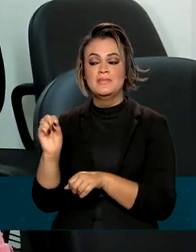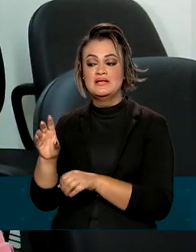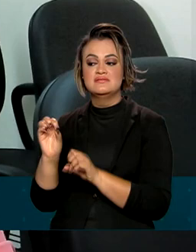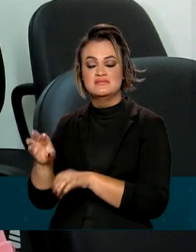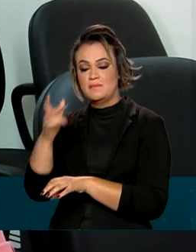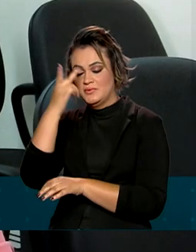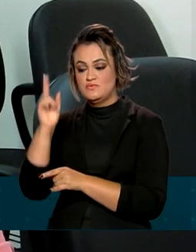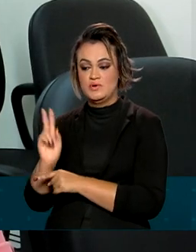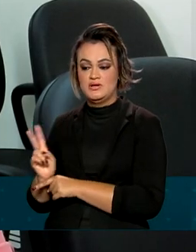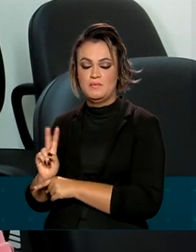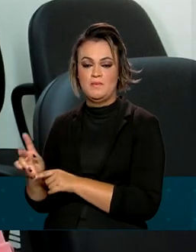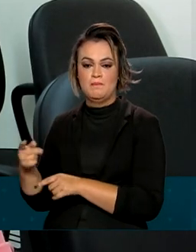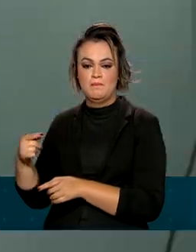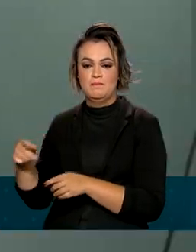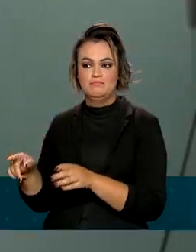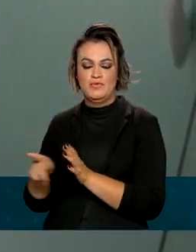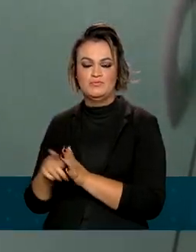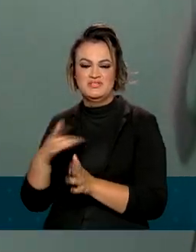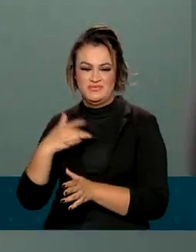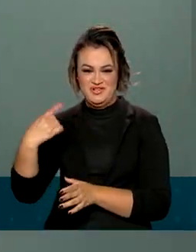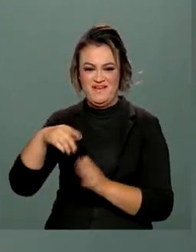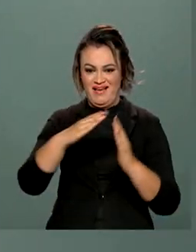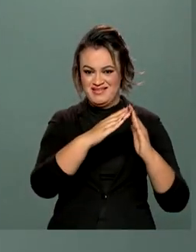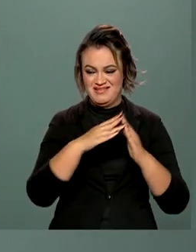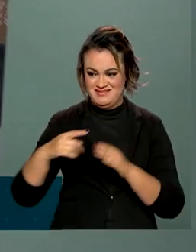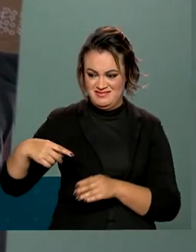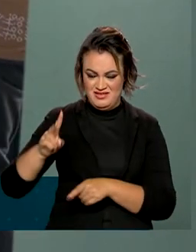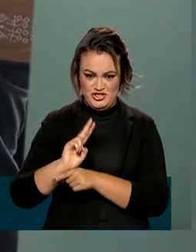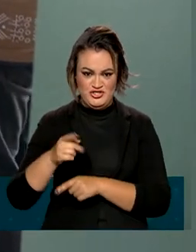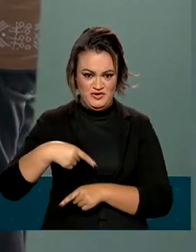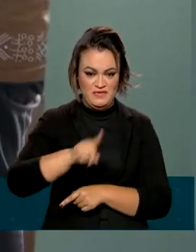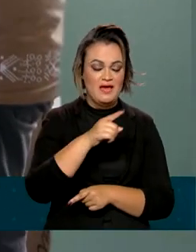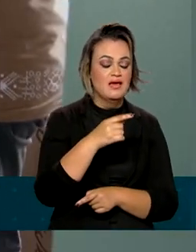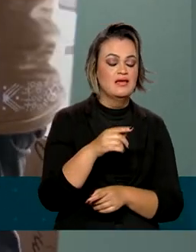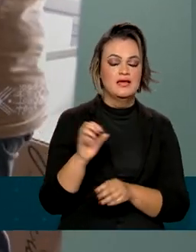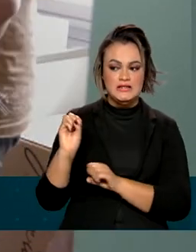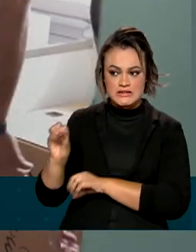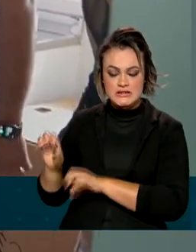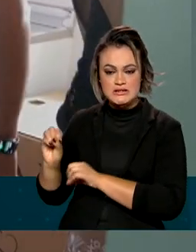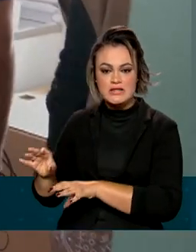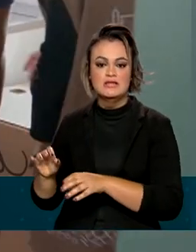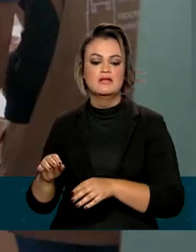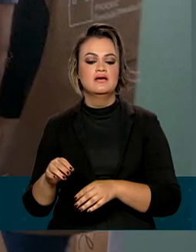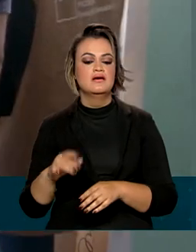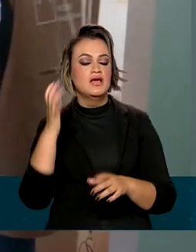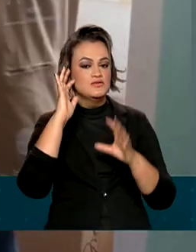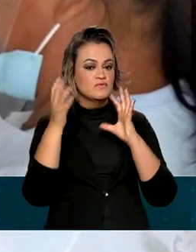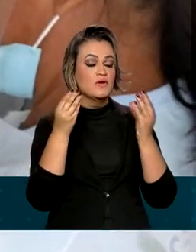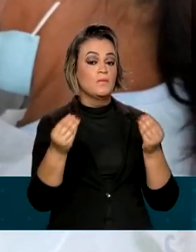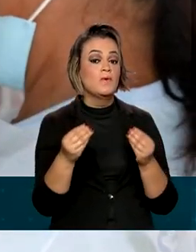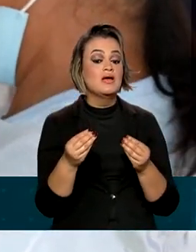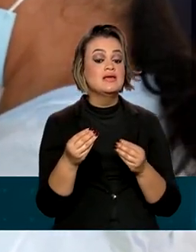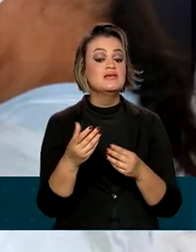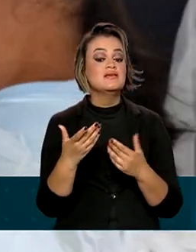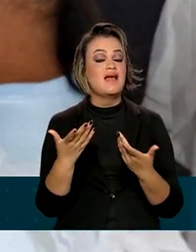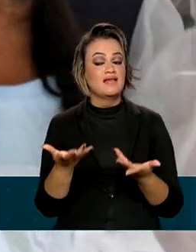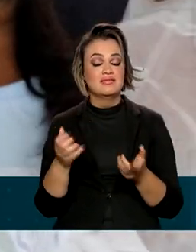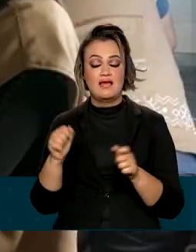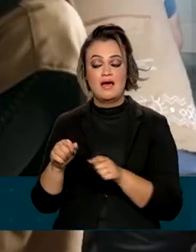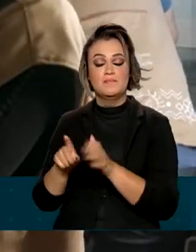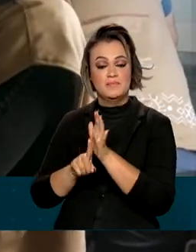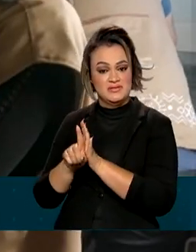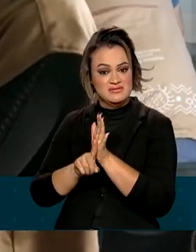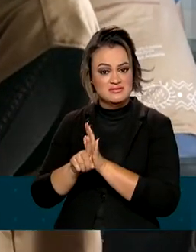saúde. Nós levamos também as pesquisas para entender a dinâmica de transmissão de doenças. Isso se faz levando as nossas